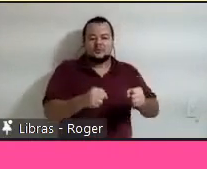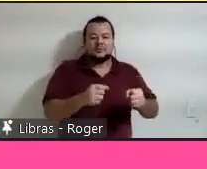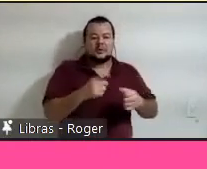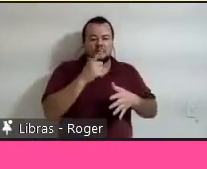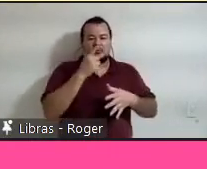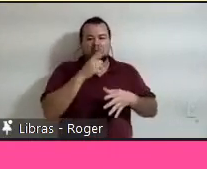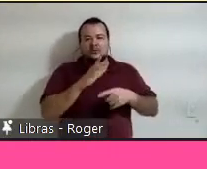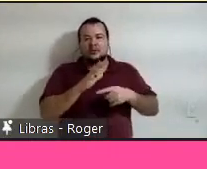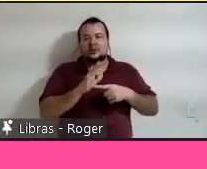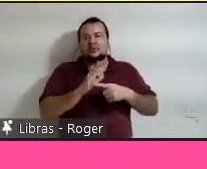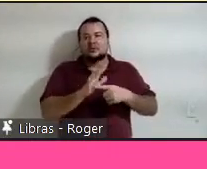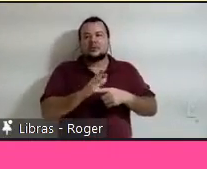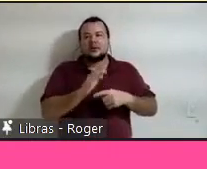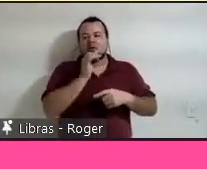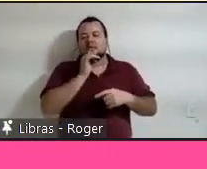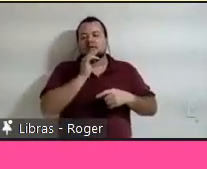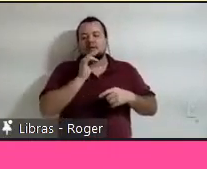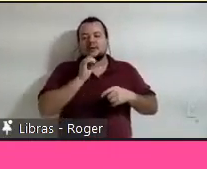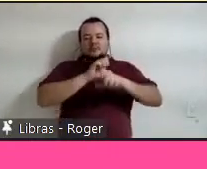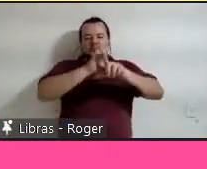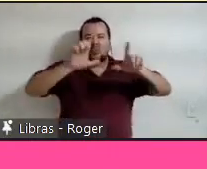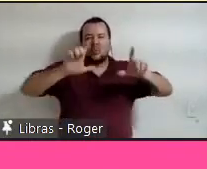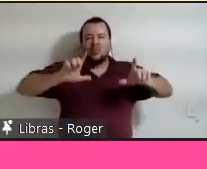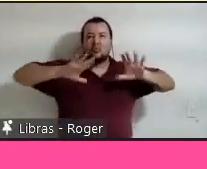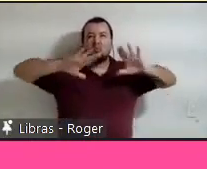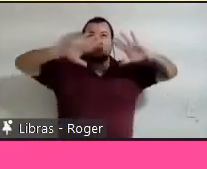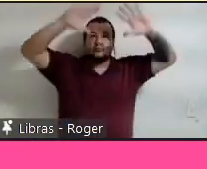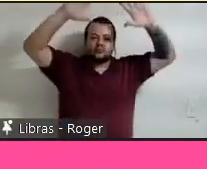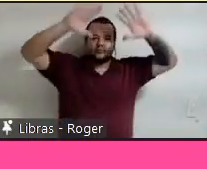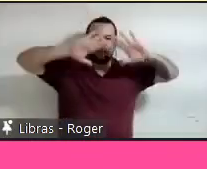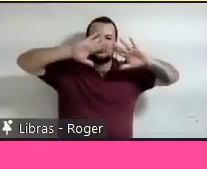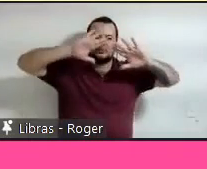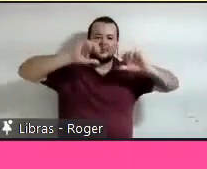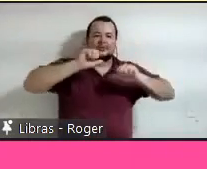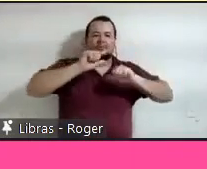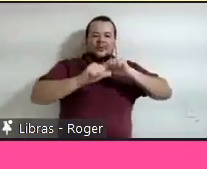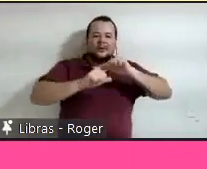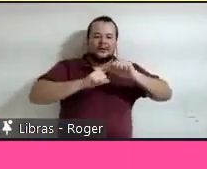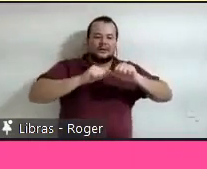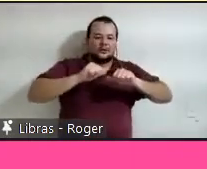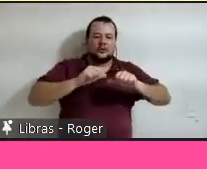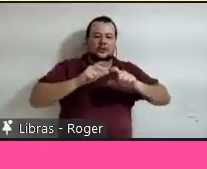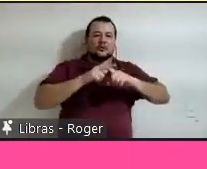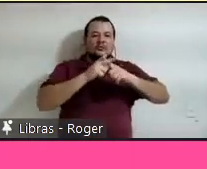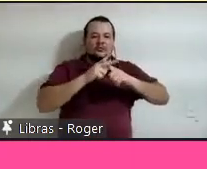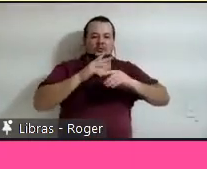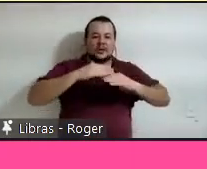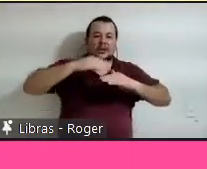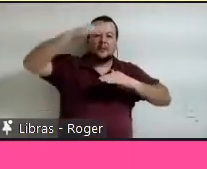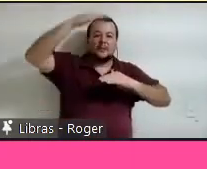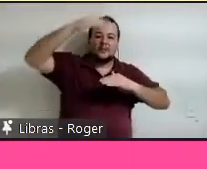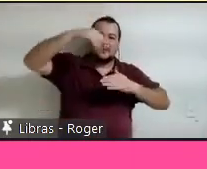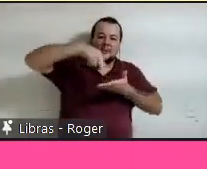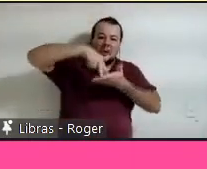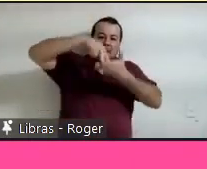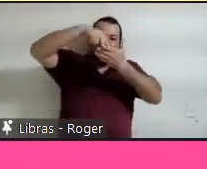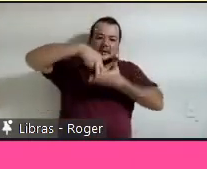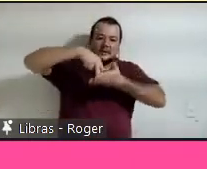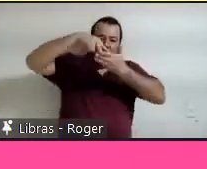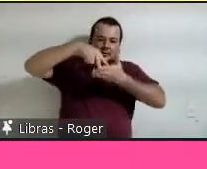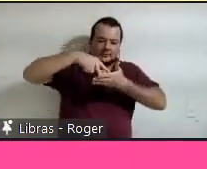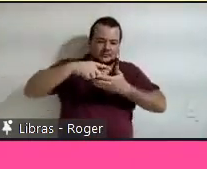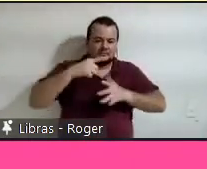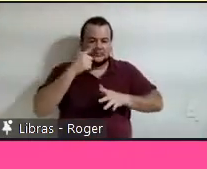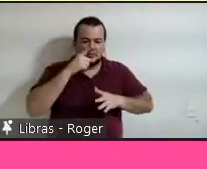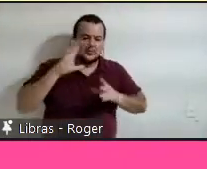taxa externa vai ter uma taxa de substituição de manutenção mais alta também. Então a gente pode ou inserir manualmente,